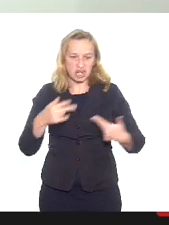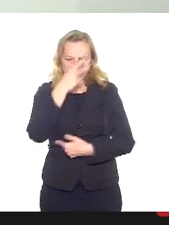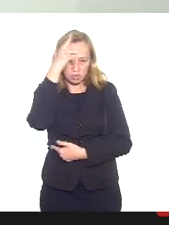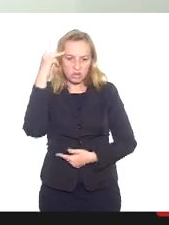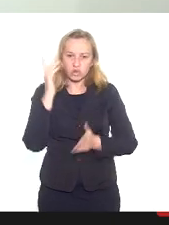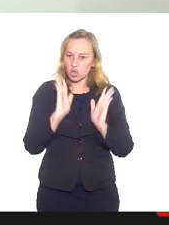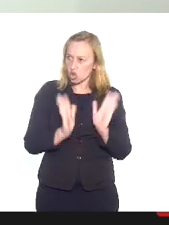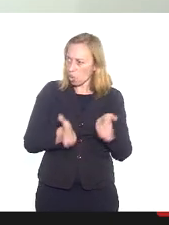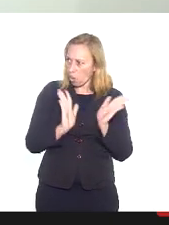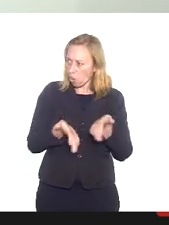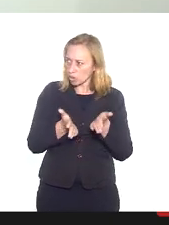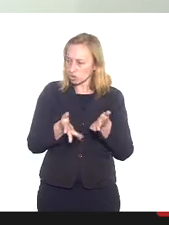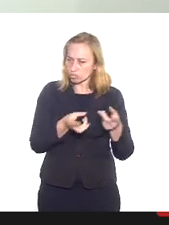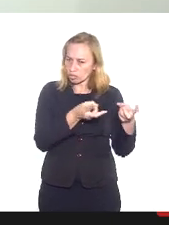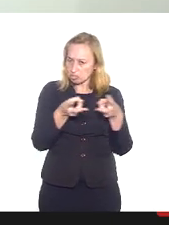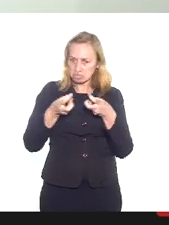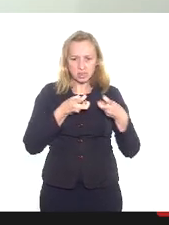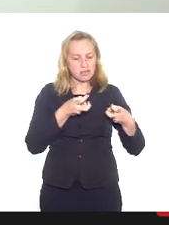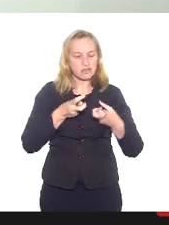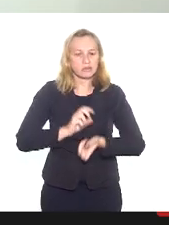hoje no advento